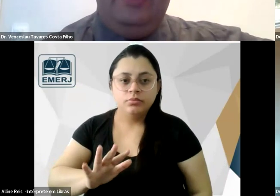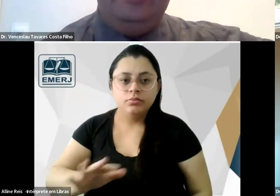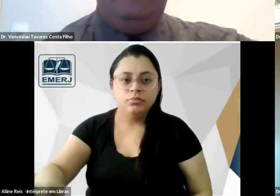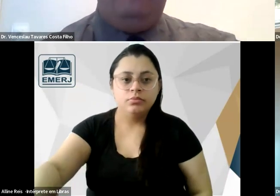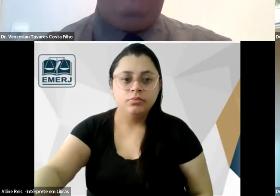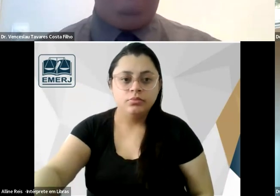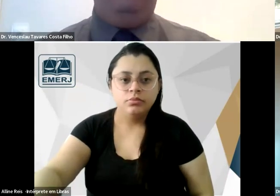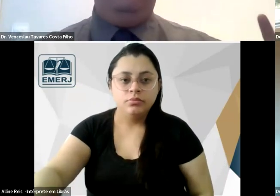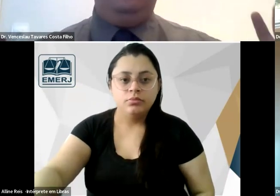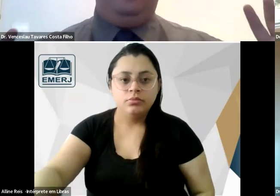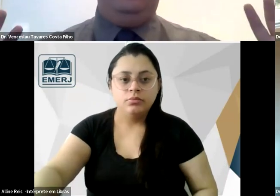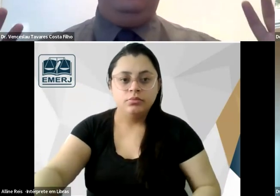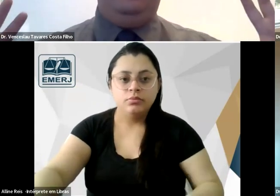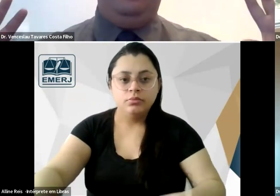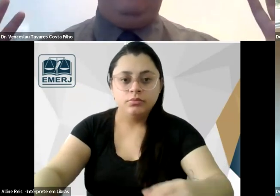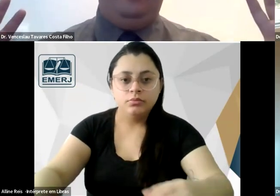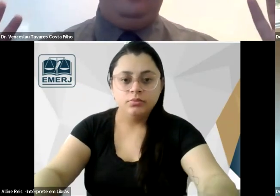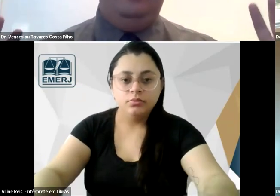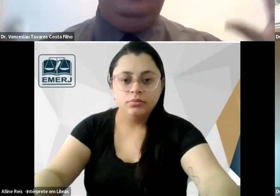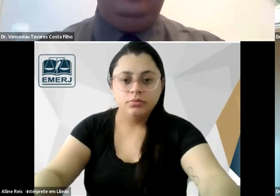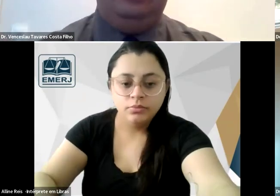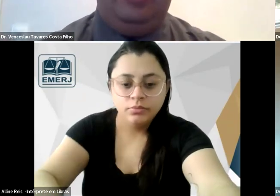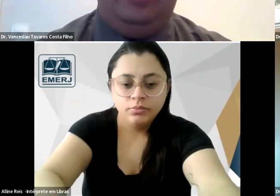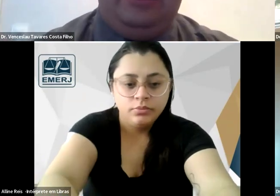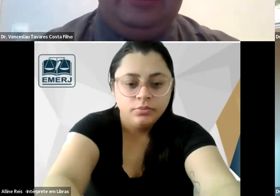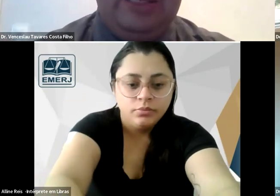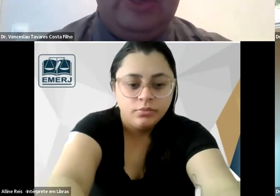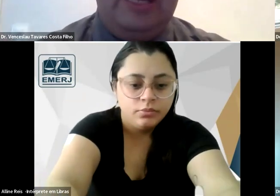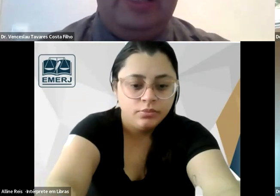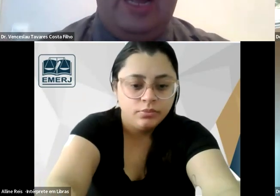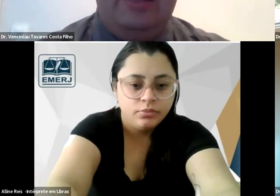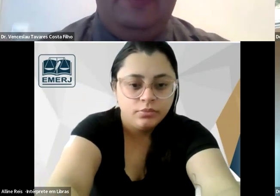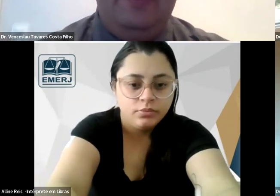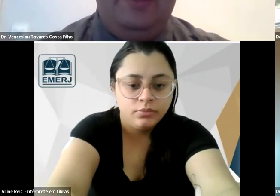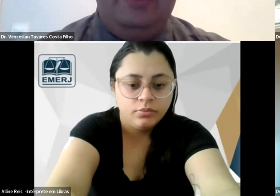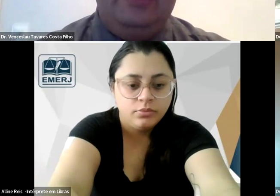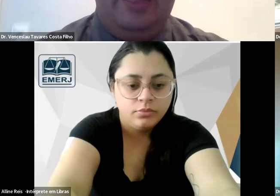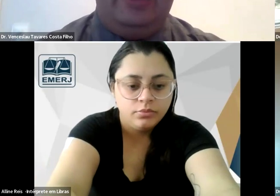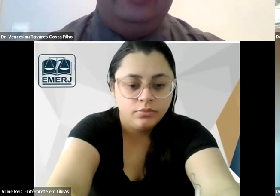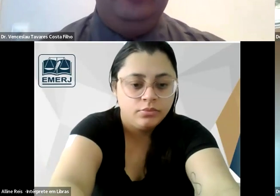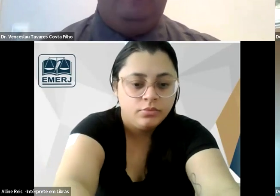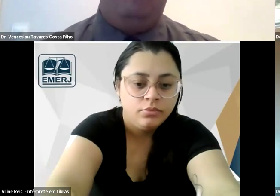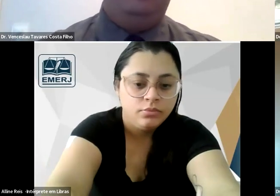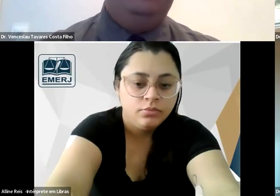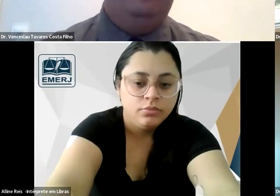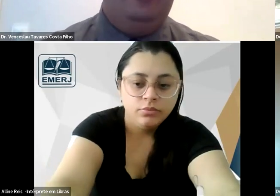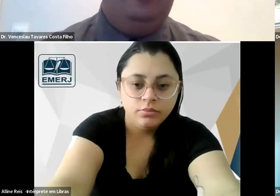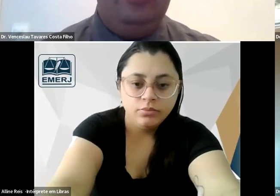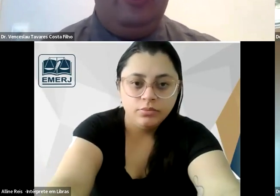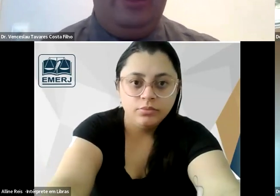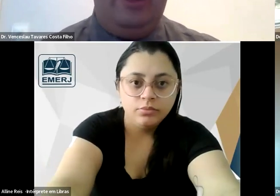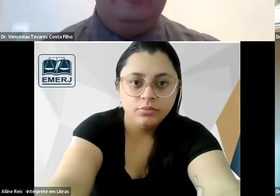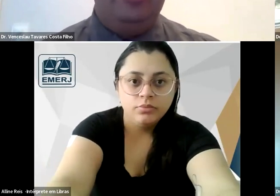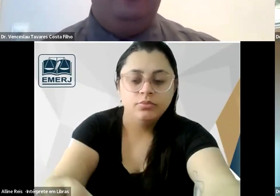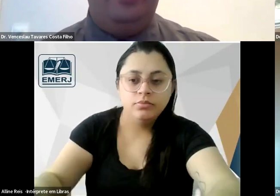isso na verdade vem antes da da sociedade assim como a língua